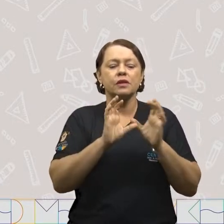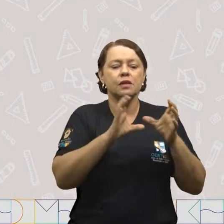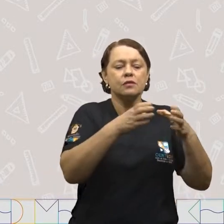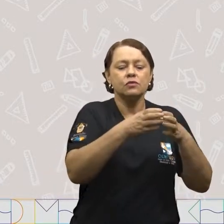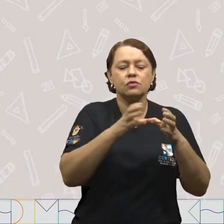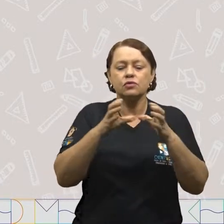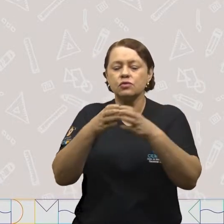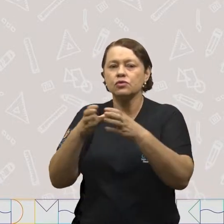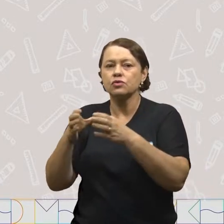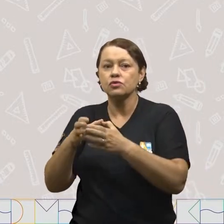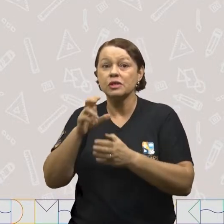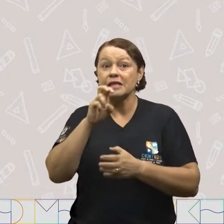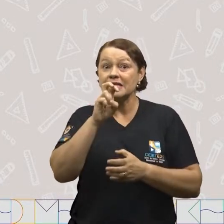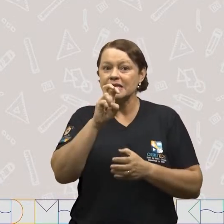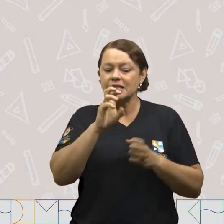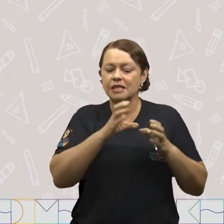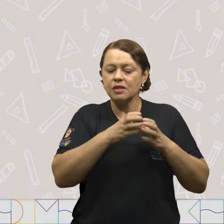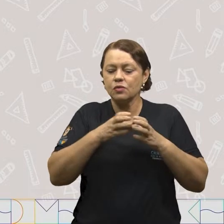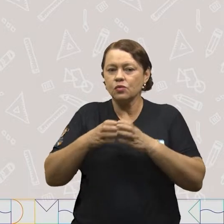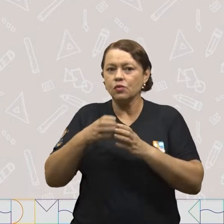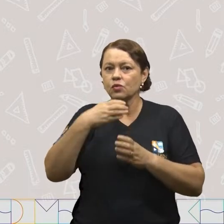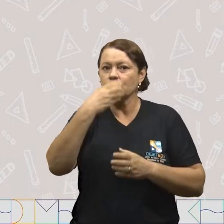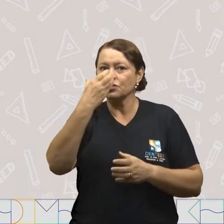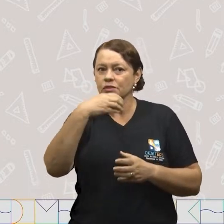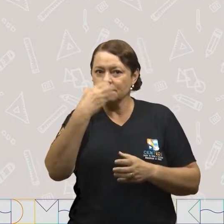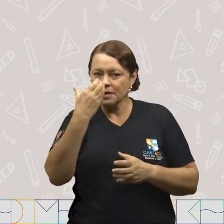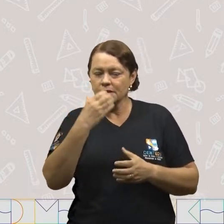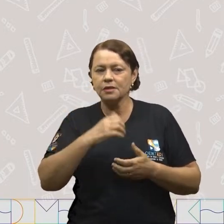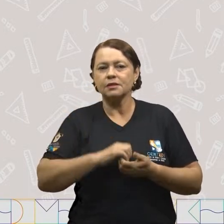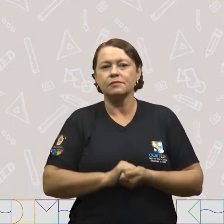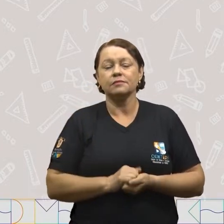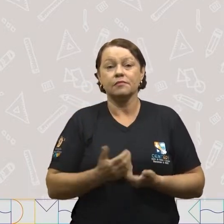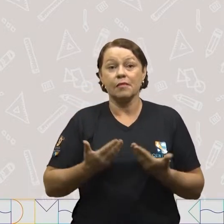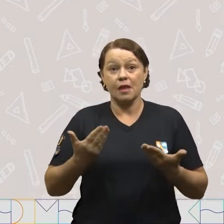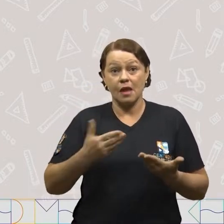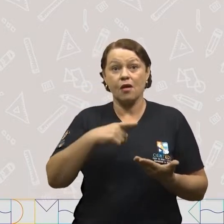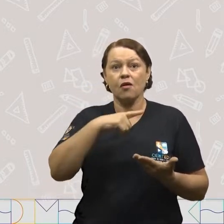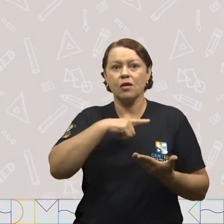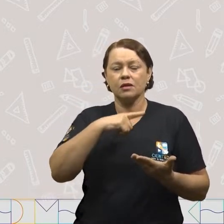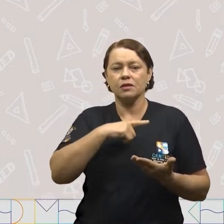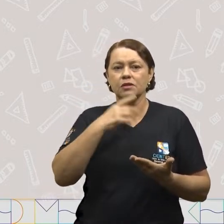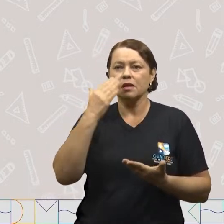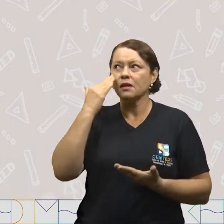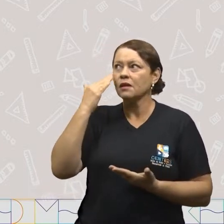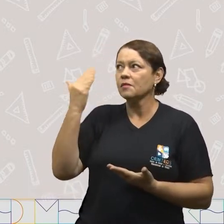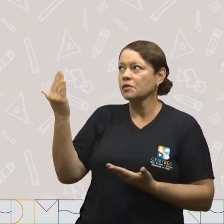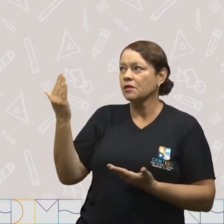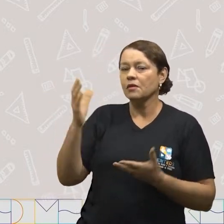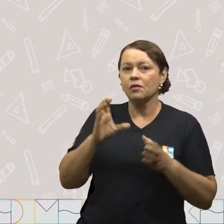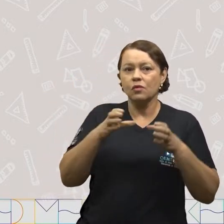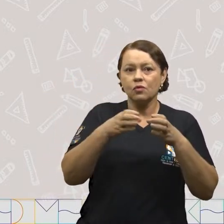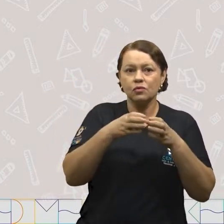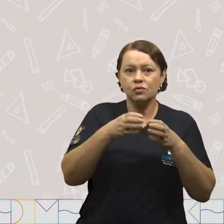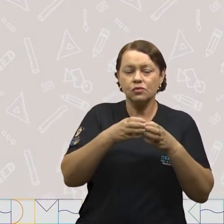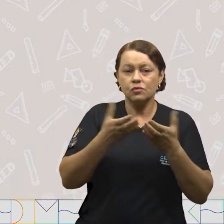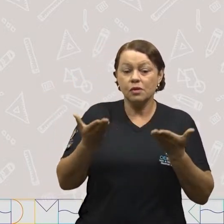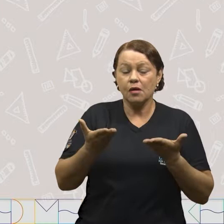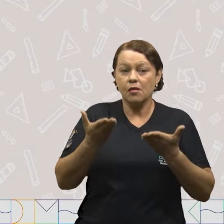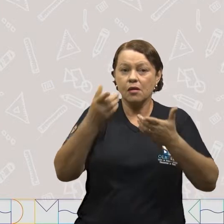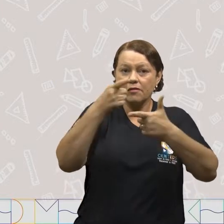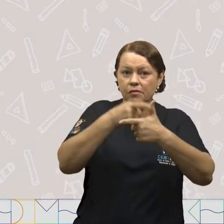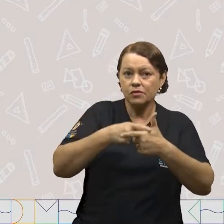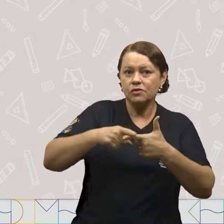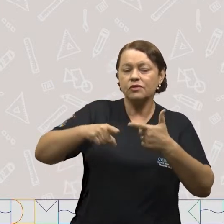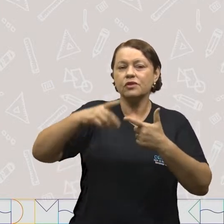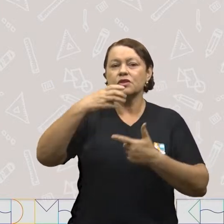grupos com as maçãs. Agora, que já temos os grupos formados, vamos dividir